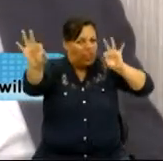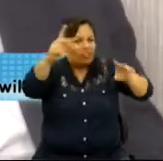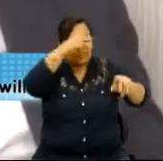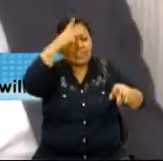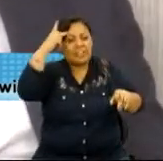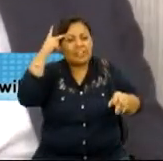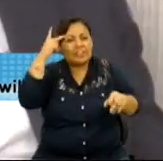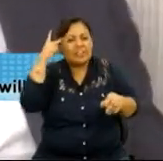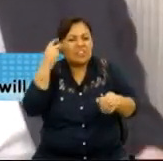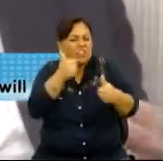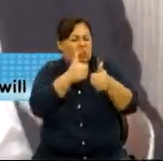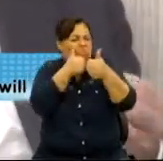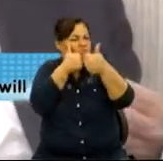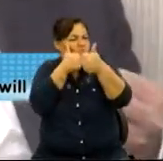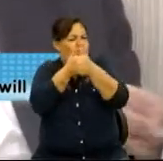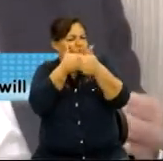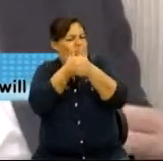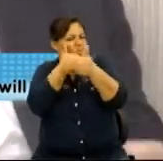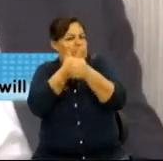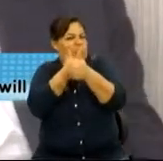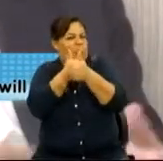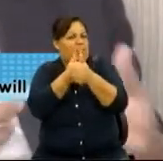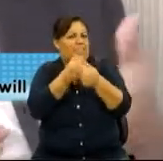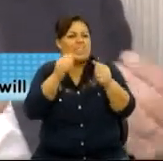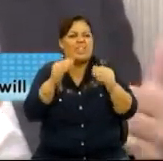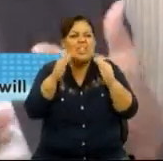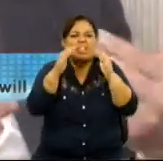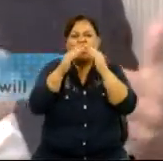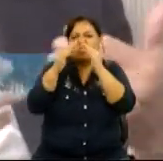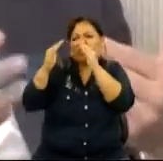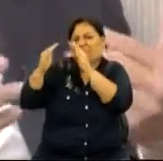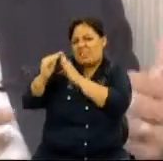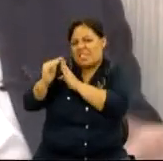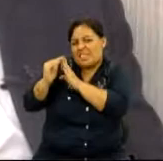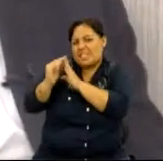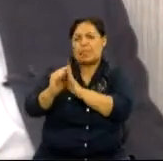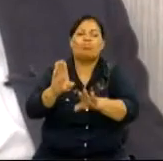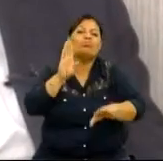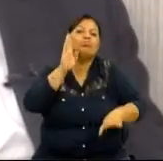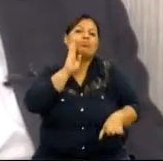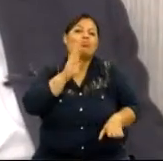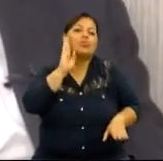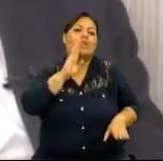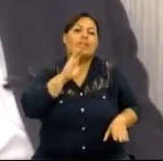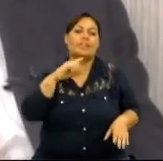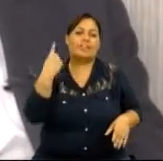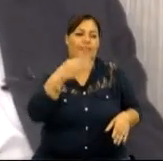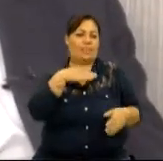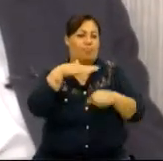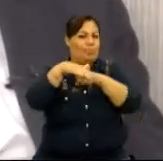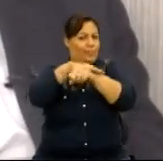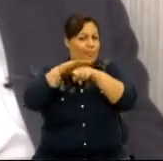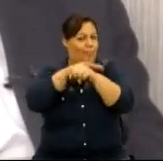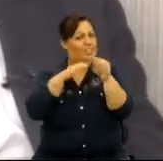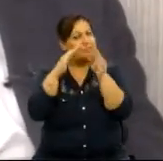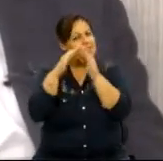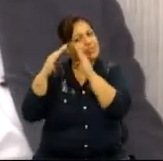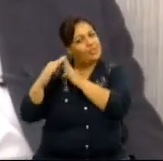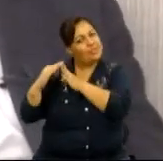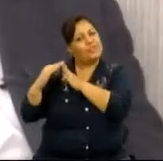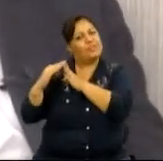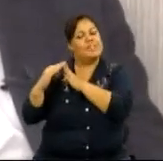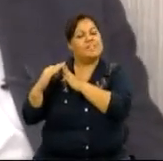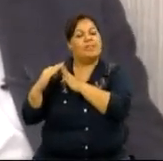pessoas e eu acho que essa proximidade que ela causa, essa coisa da gente ser vizinho, eu acho bem legal. Então, estamos aqui para